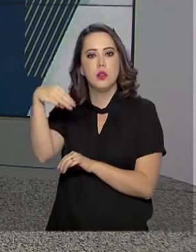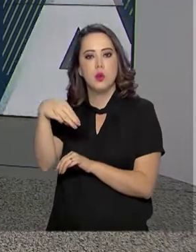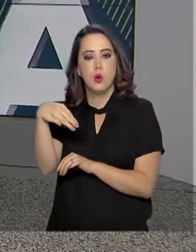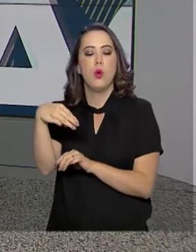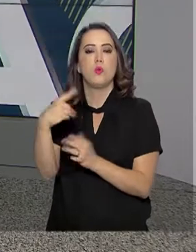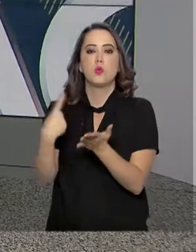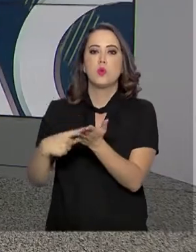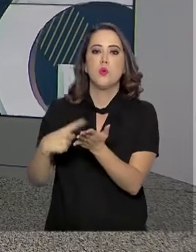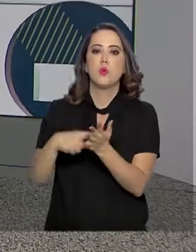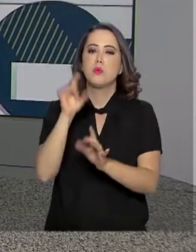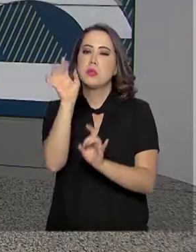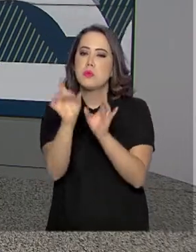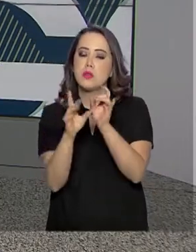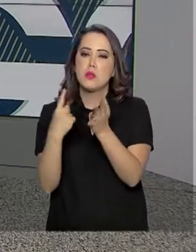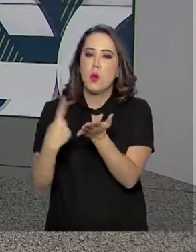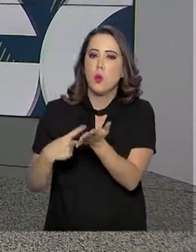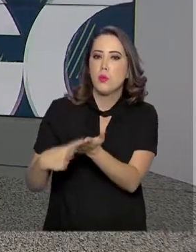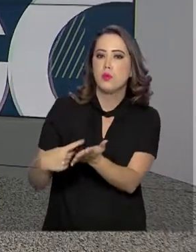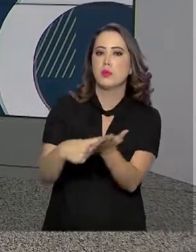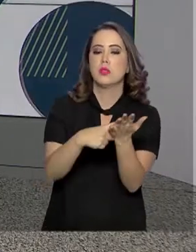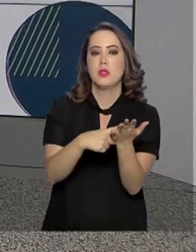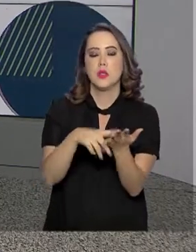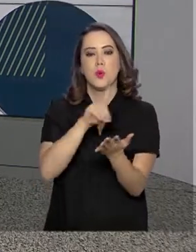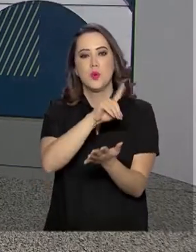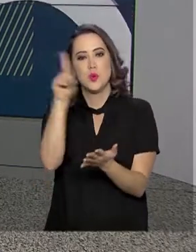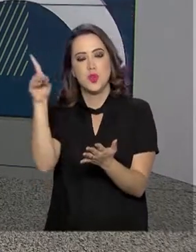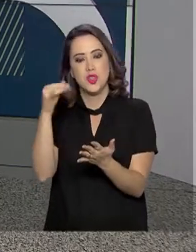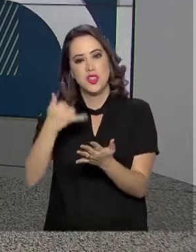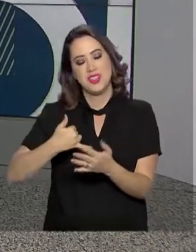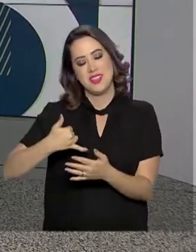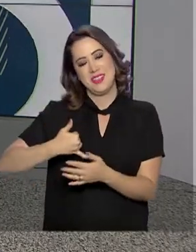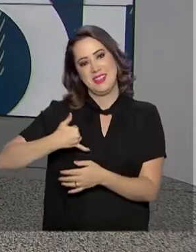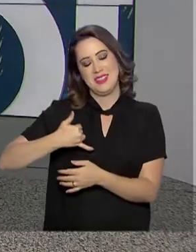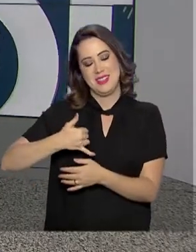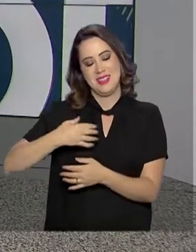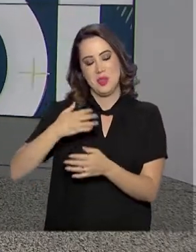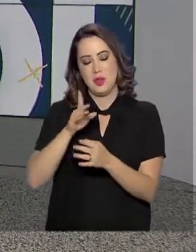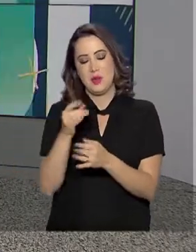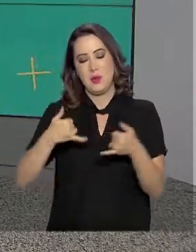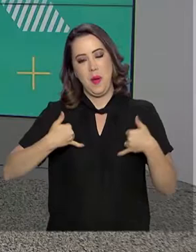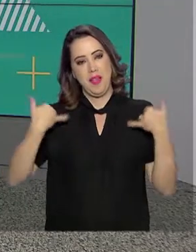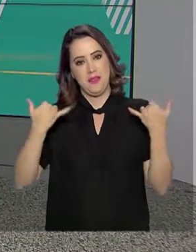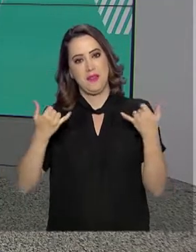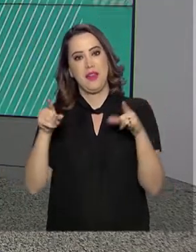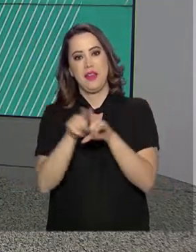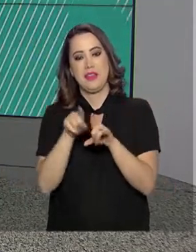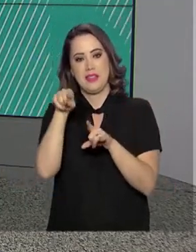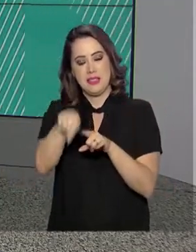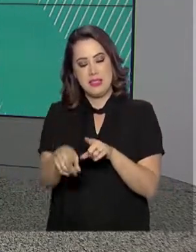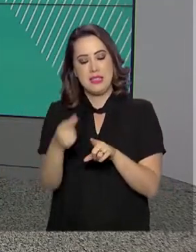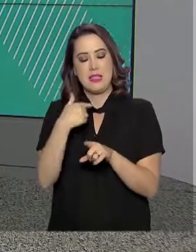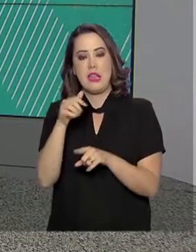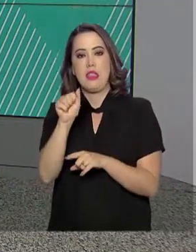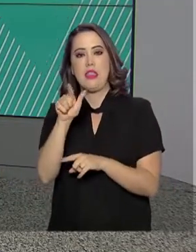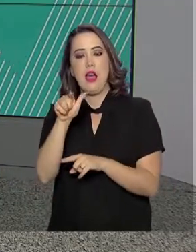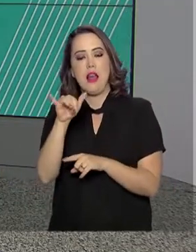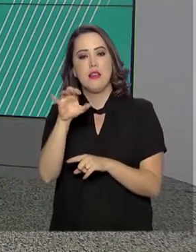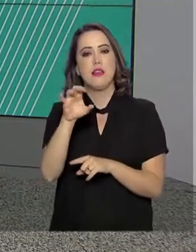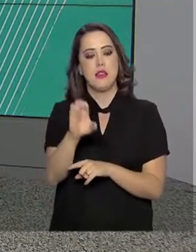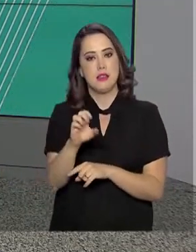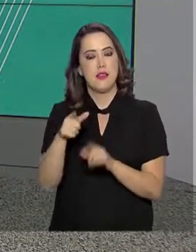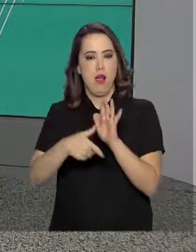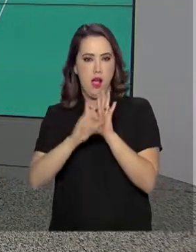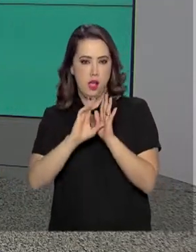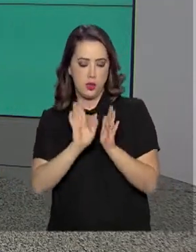especial, a comemoração do aniversário da menina Alícia. Ela passou por um transplante de coração aos dois anos de idade e